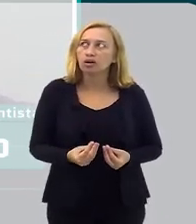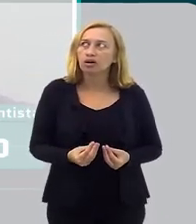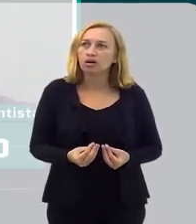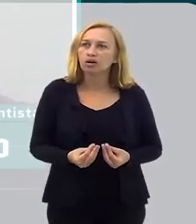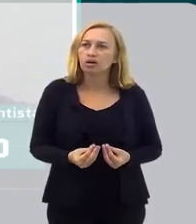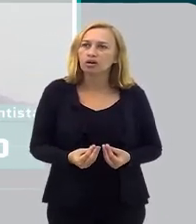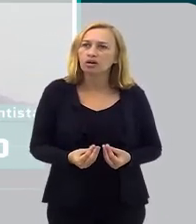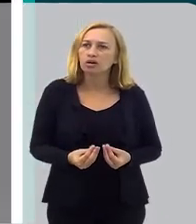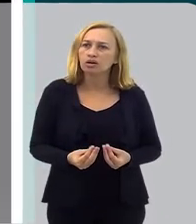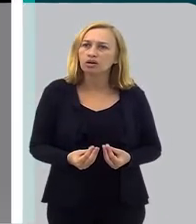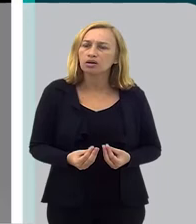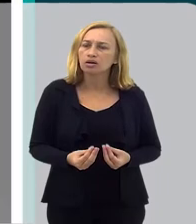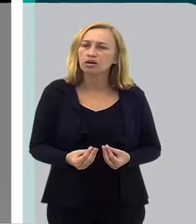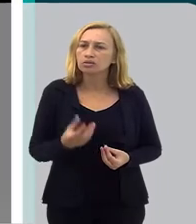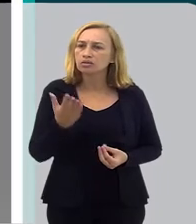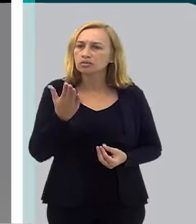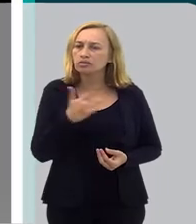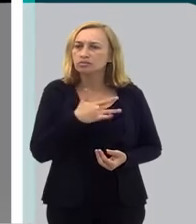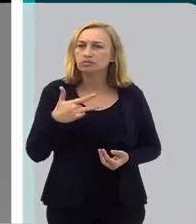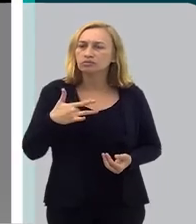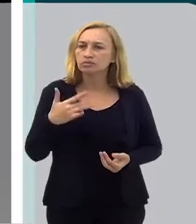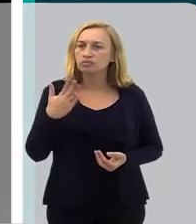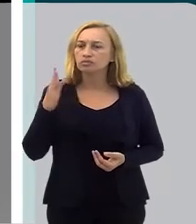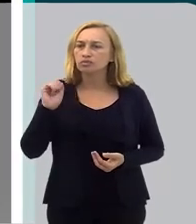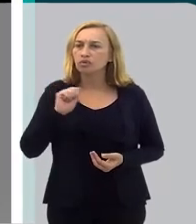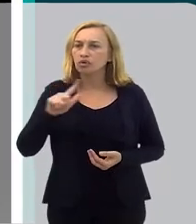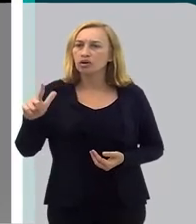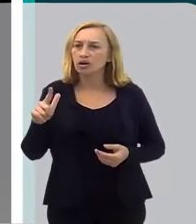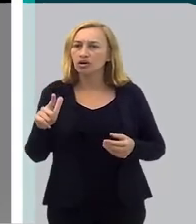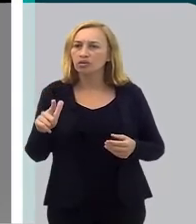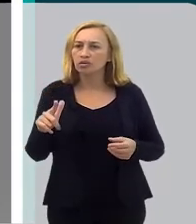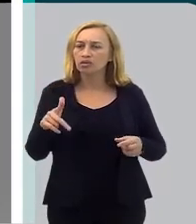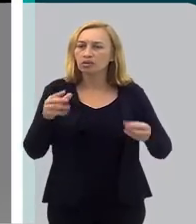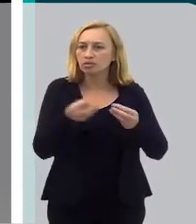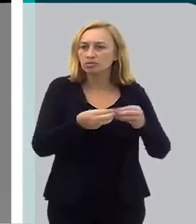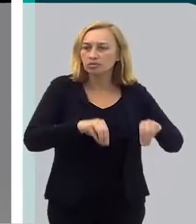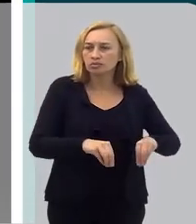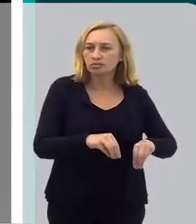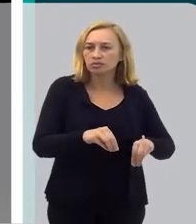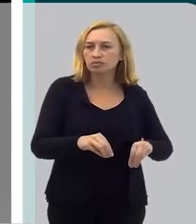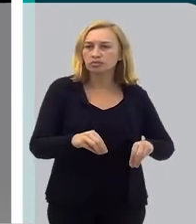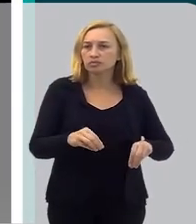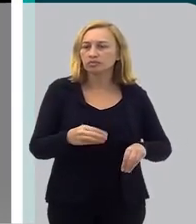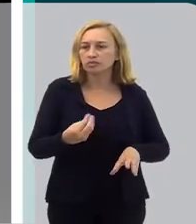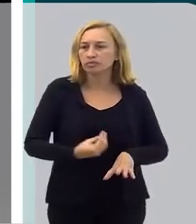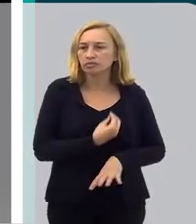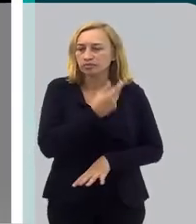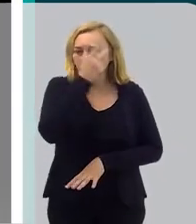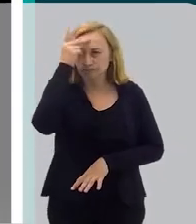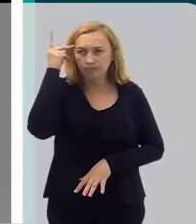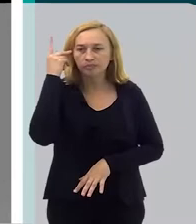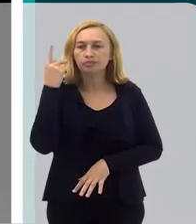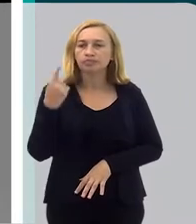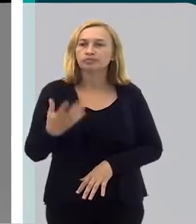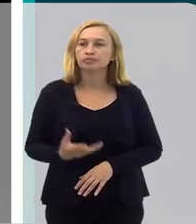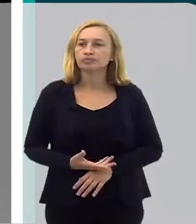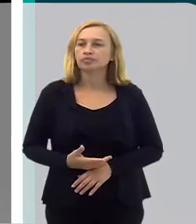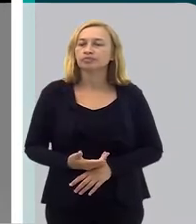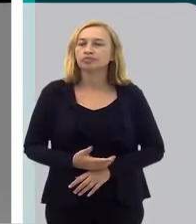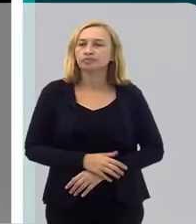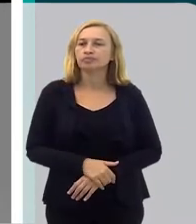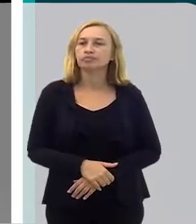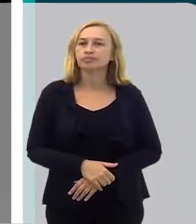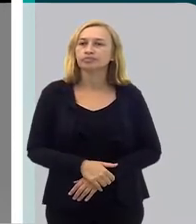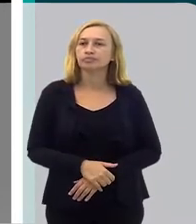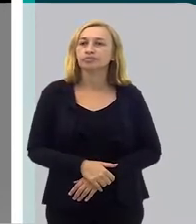a saúde bucal interfere na autoestima da pessoa, quando a pessoa, ou seja, está sem